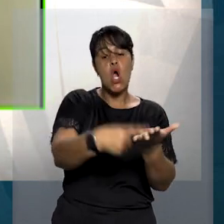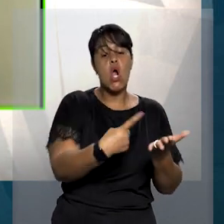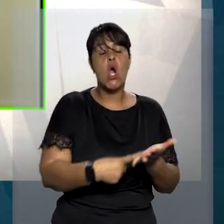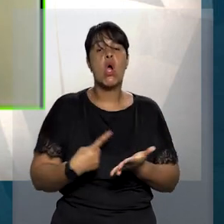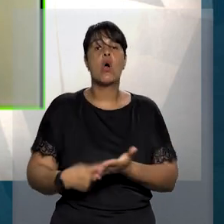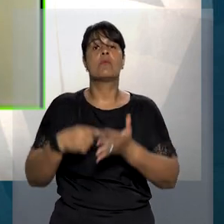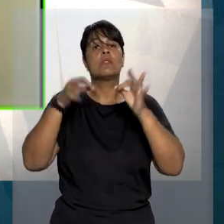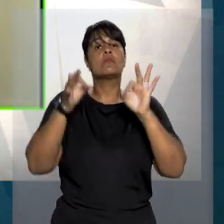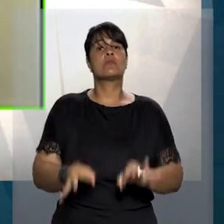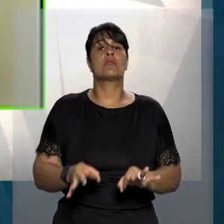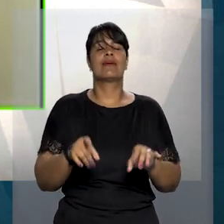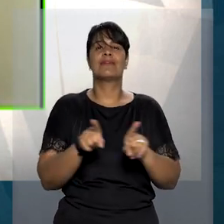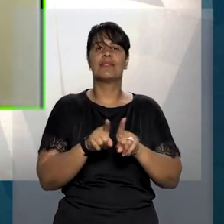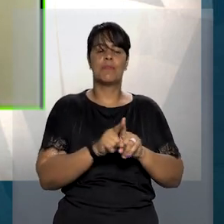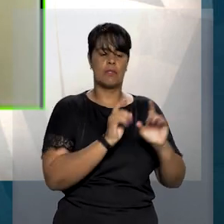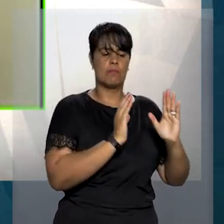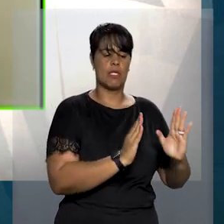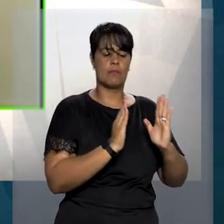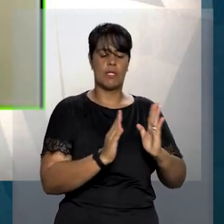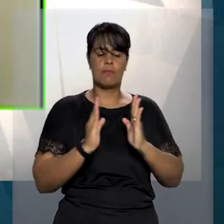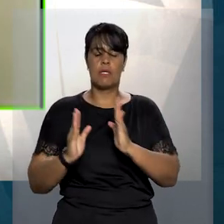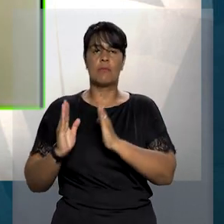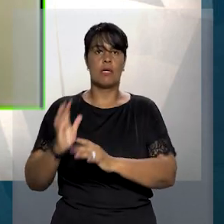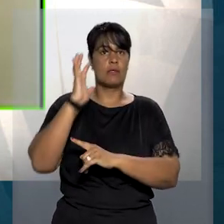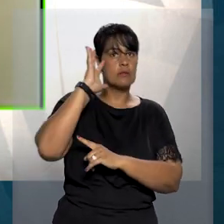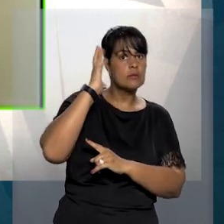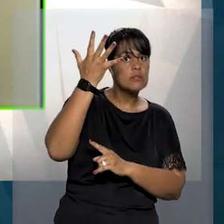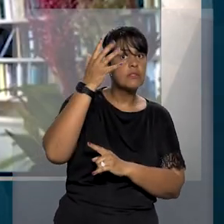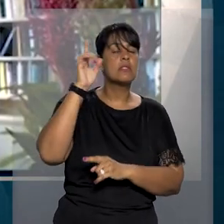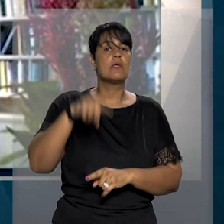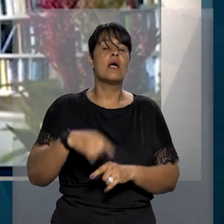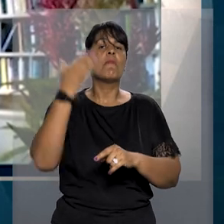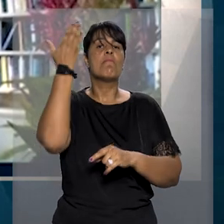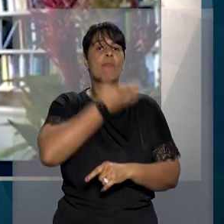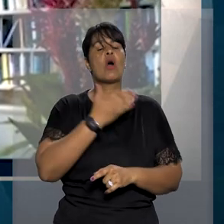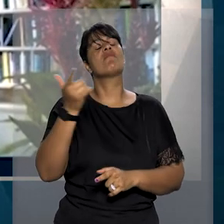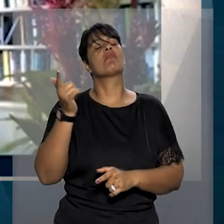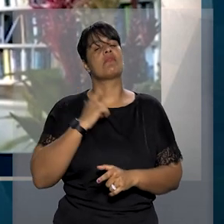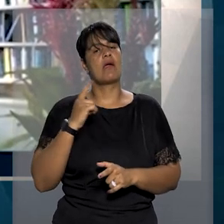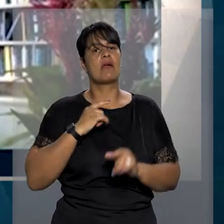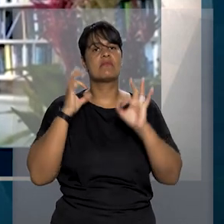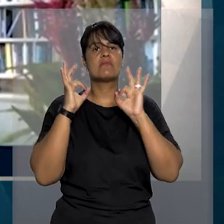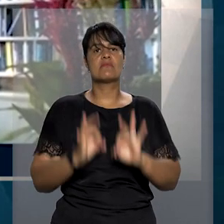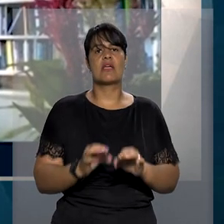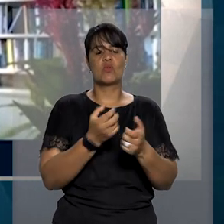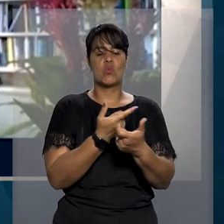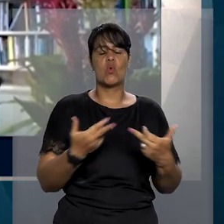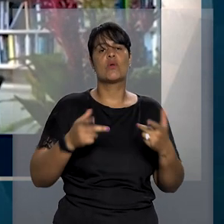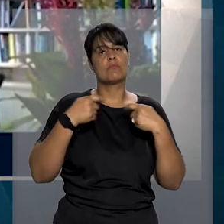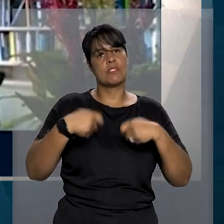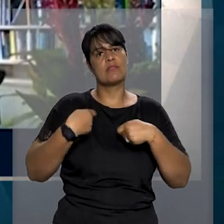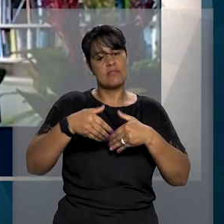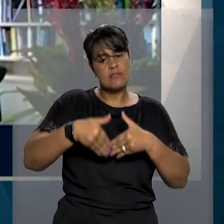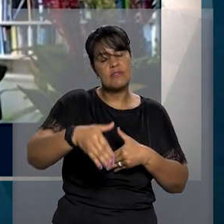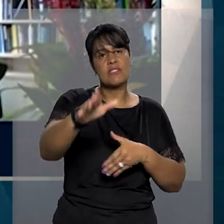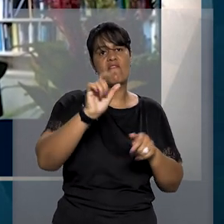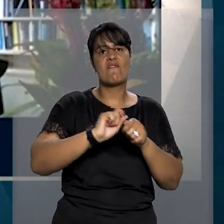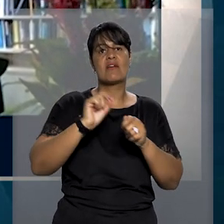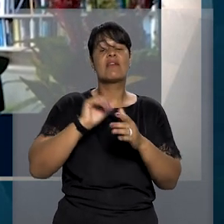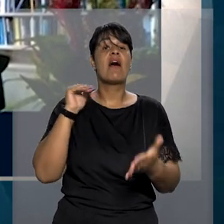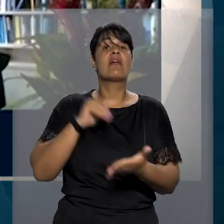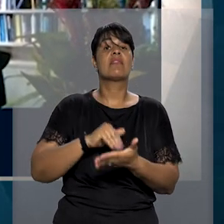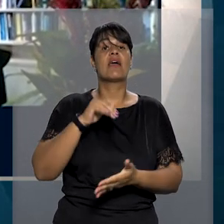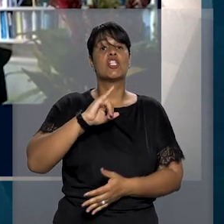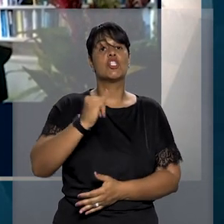compromissos firmados e que a sequência cronológica das decisões demonstra a existência de parcelas de obrigações a vencer